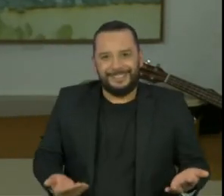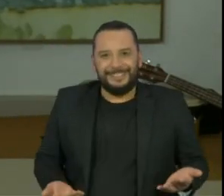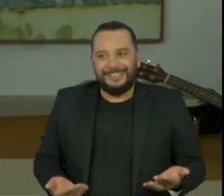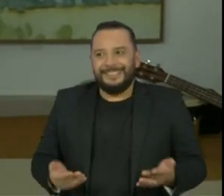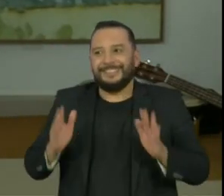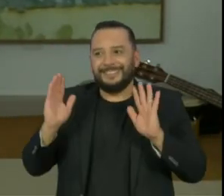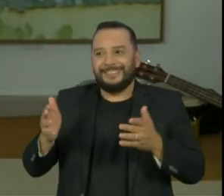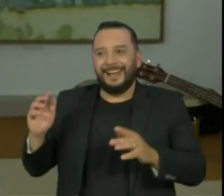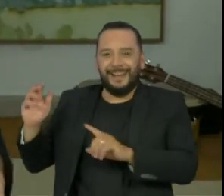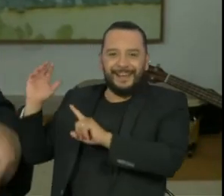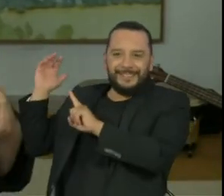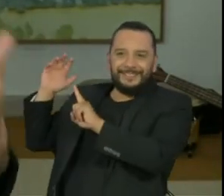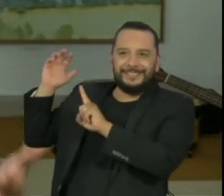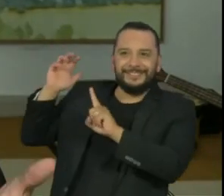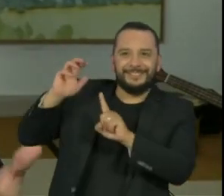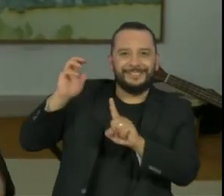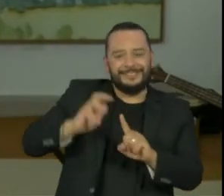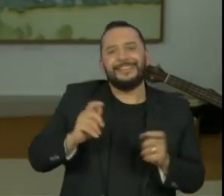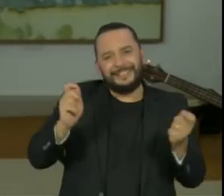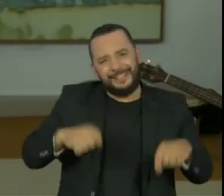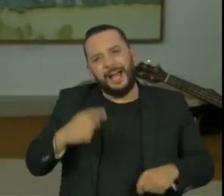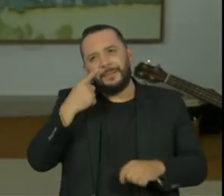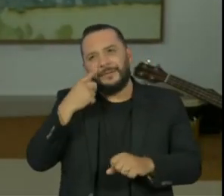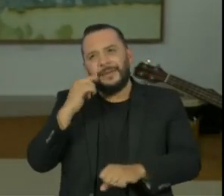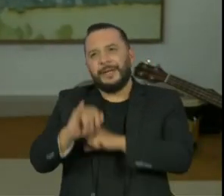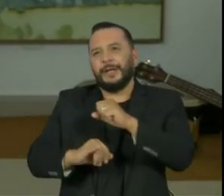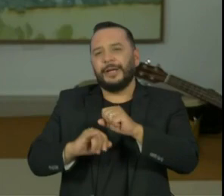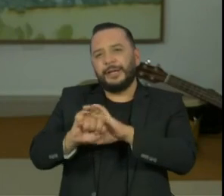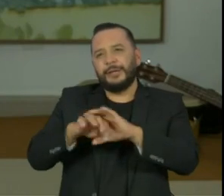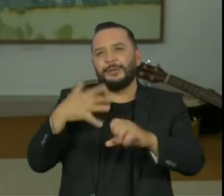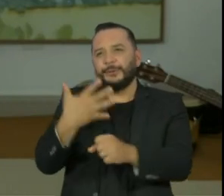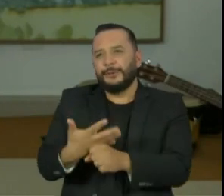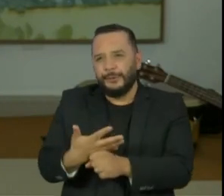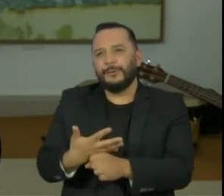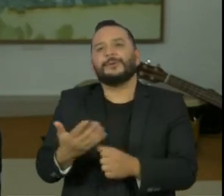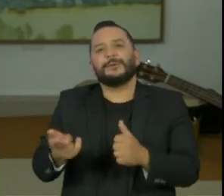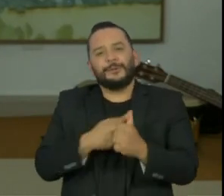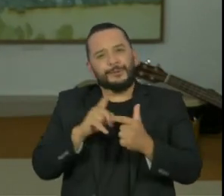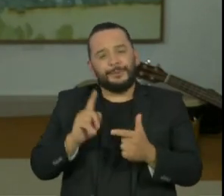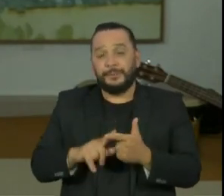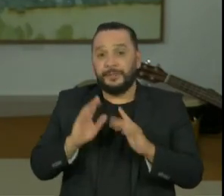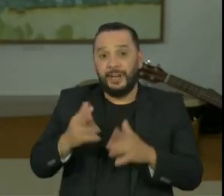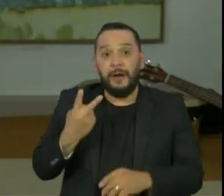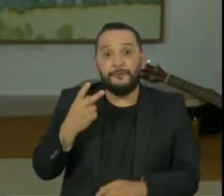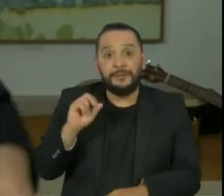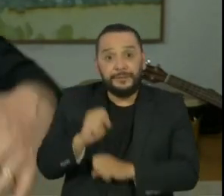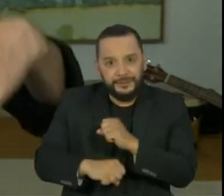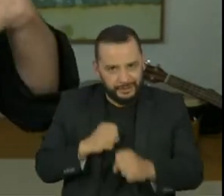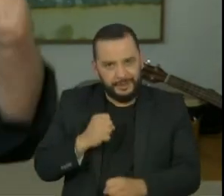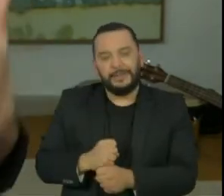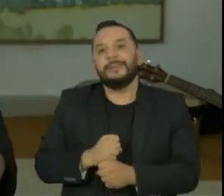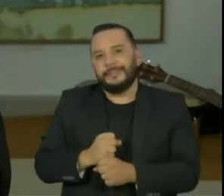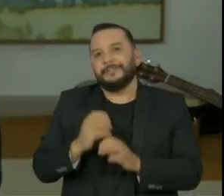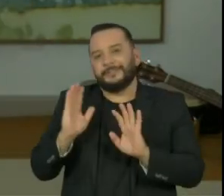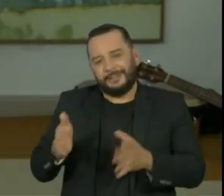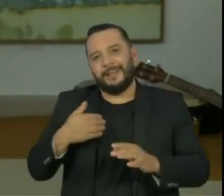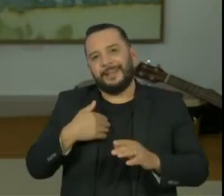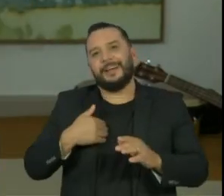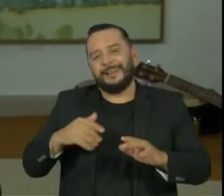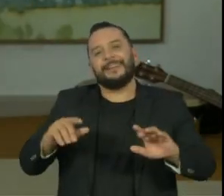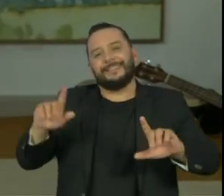que podem ser vistos no YouTube. Esses 20 anos que a gente está comemorando são 20 anos de muitos